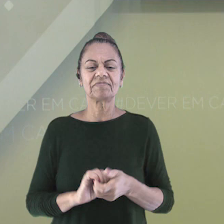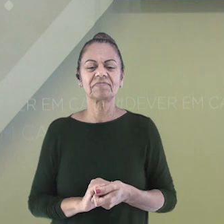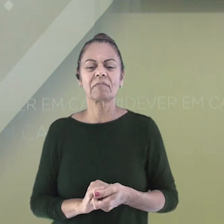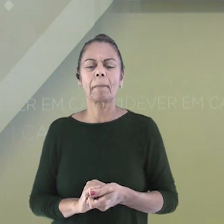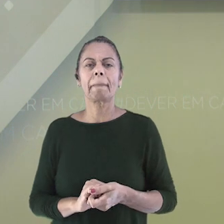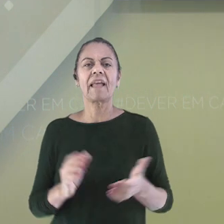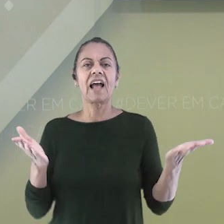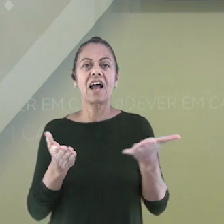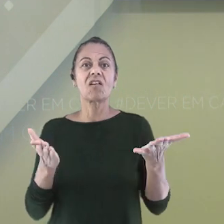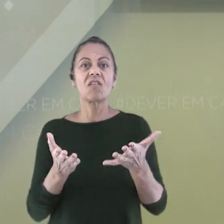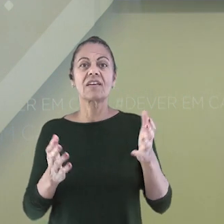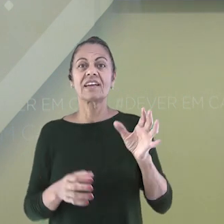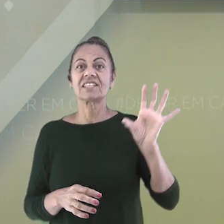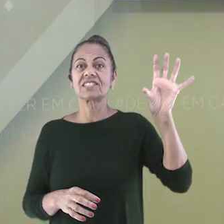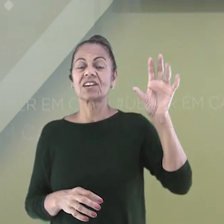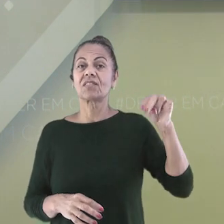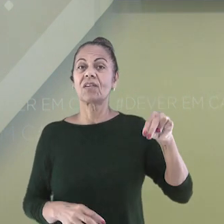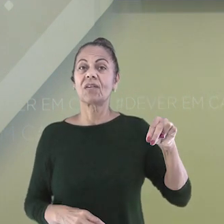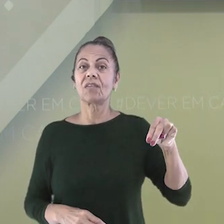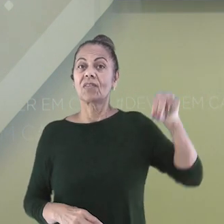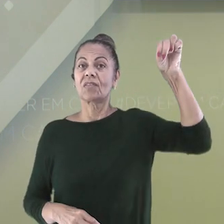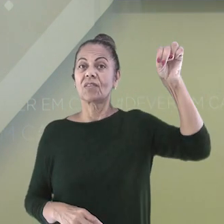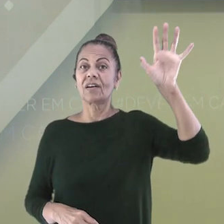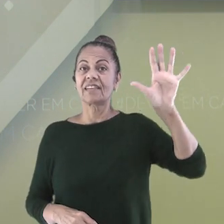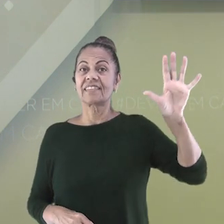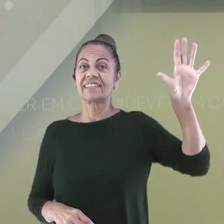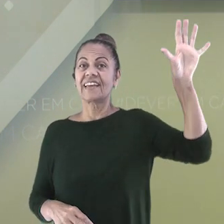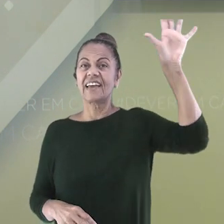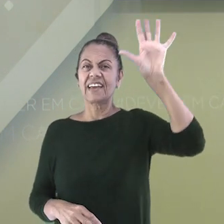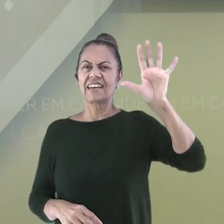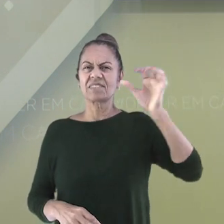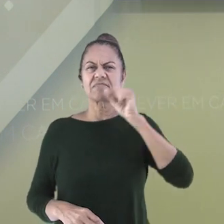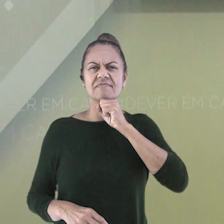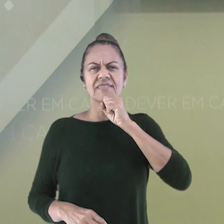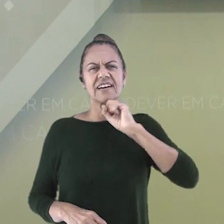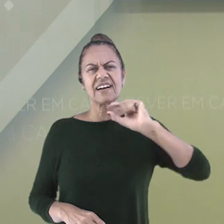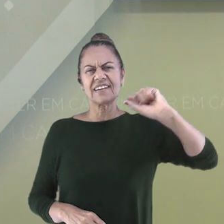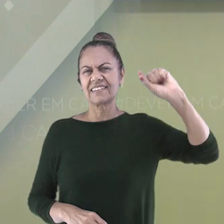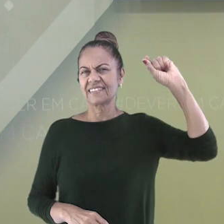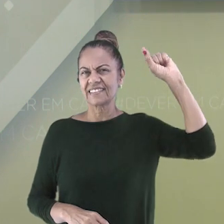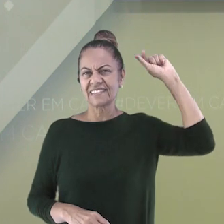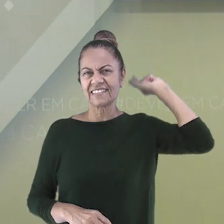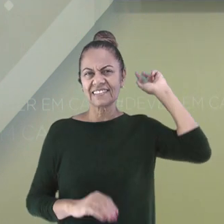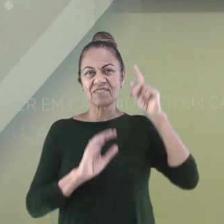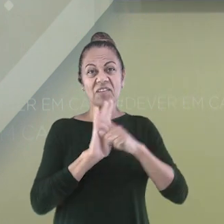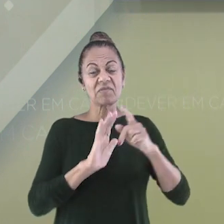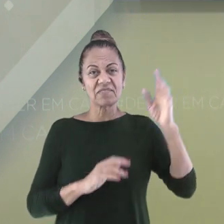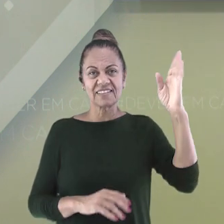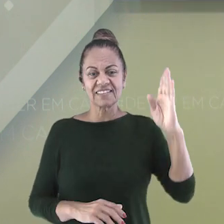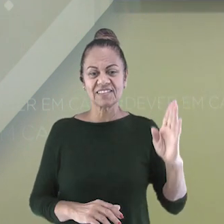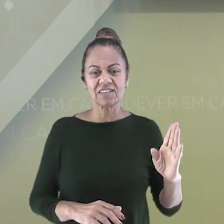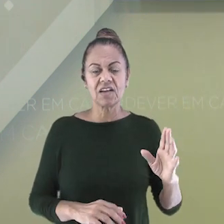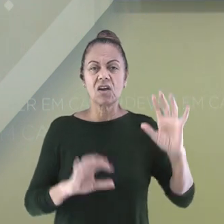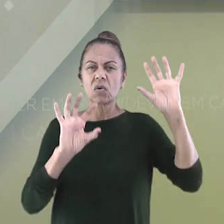nordeste, a região de colonização mais antiga do país. O clima de lá é o